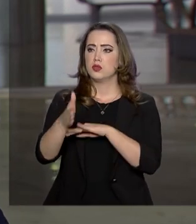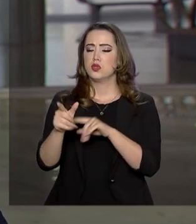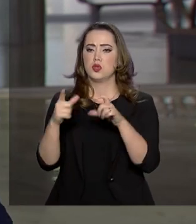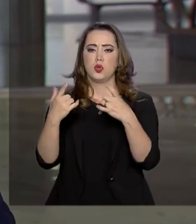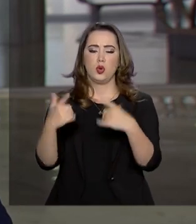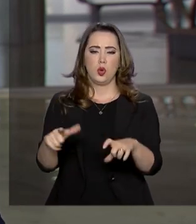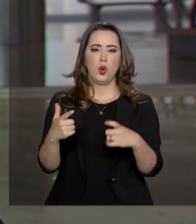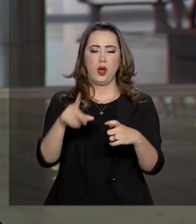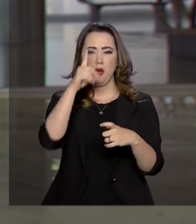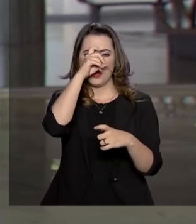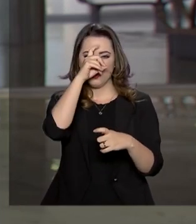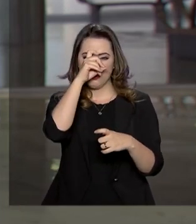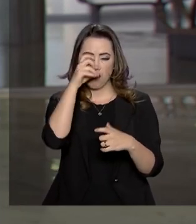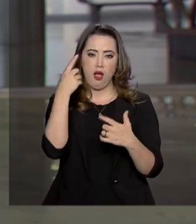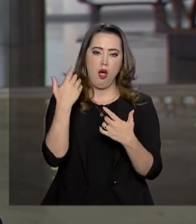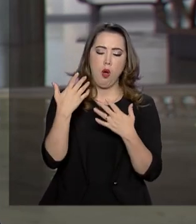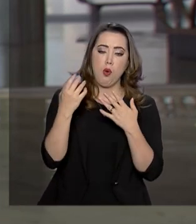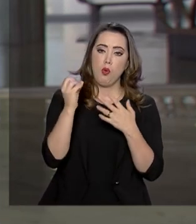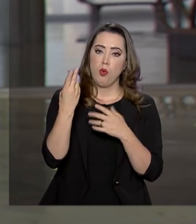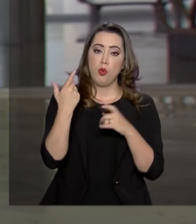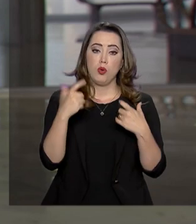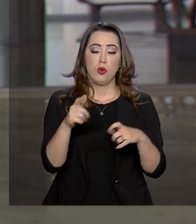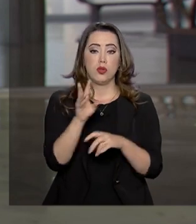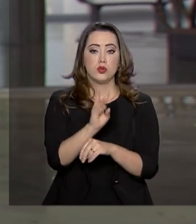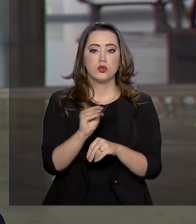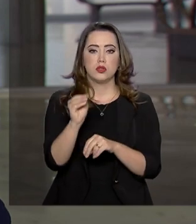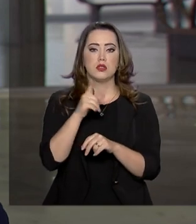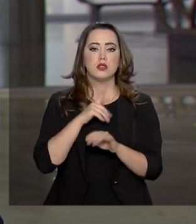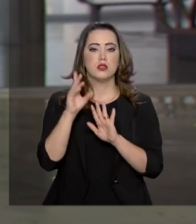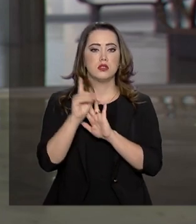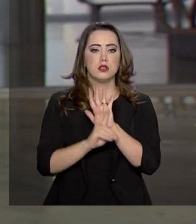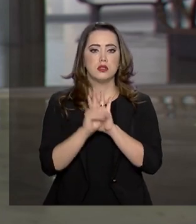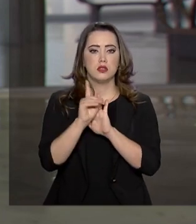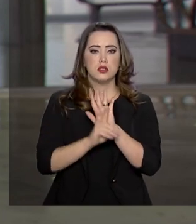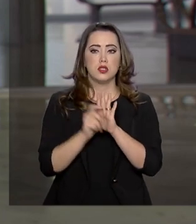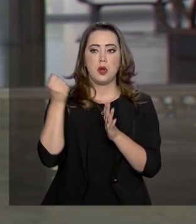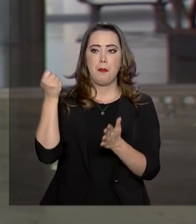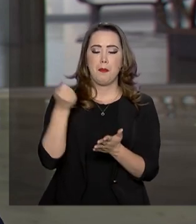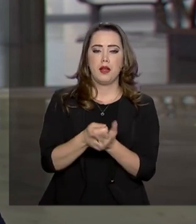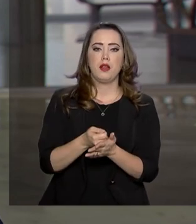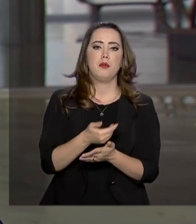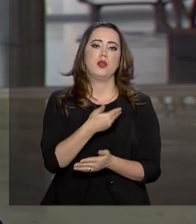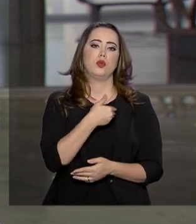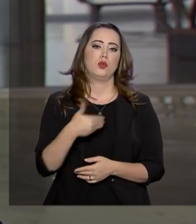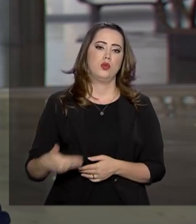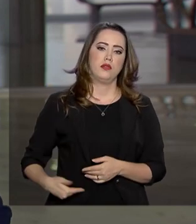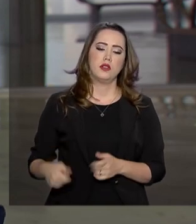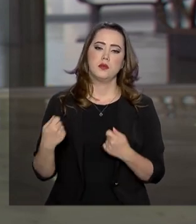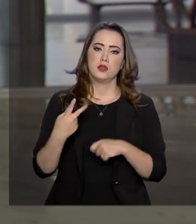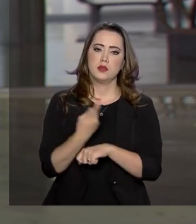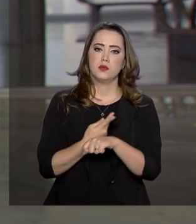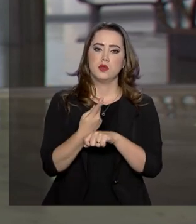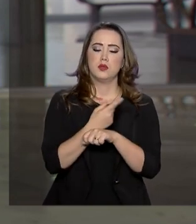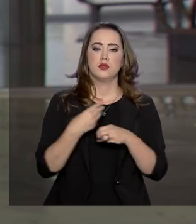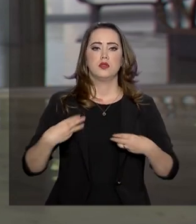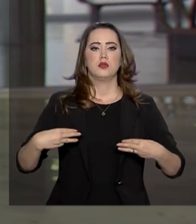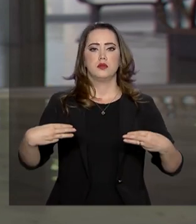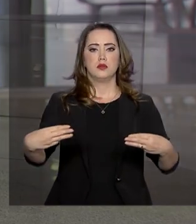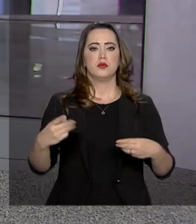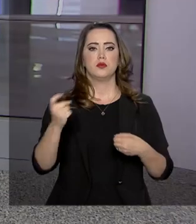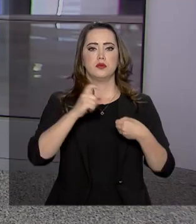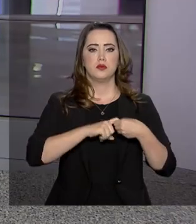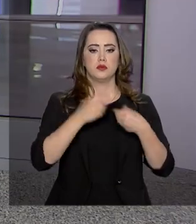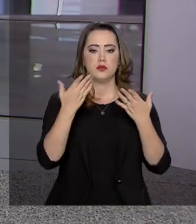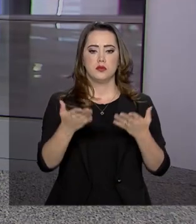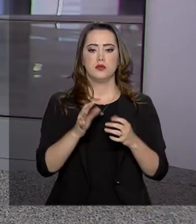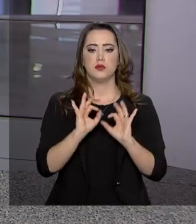reposário ou em algum centro de tratamento, essa pessoa tem direito à indenização do Estado e deve procurar o Ministério. Voltamos com você,